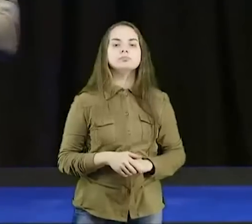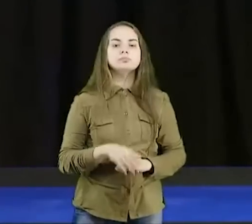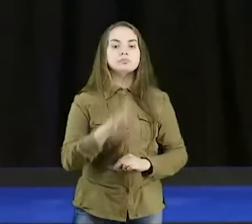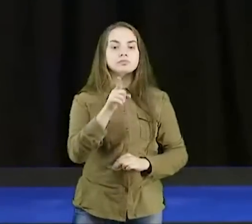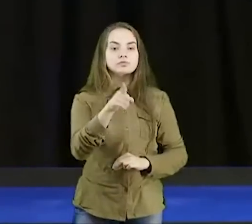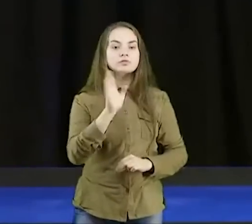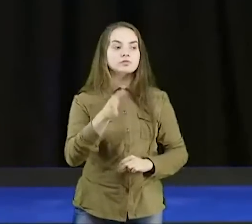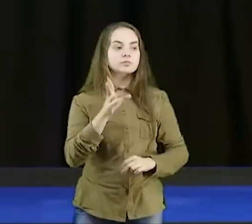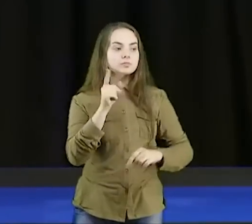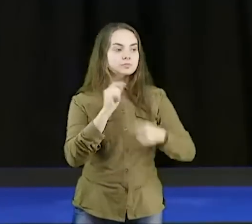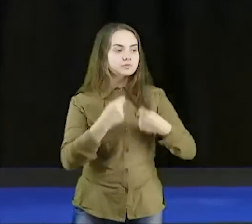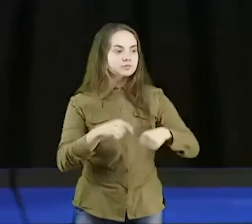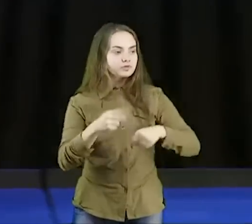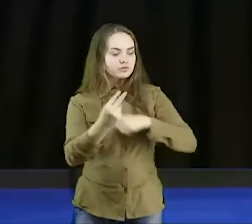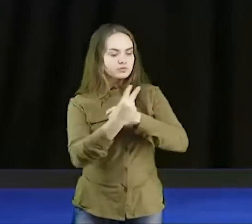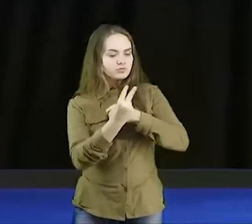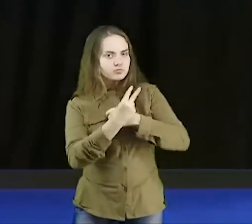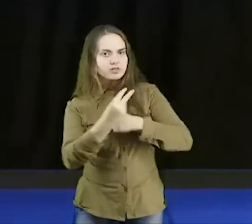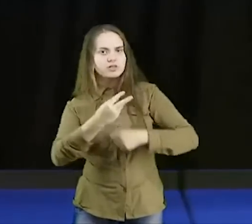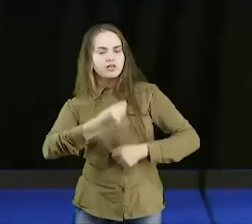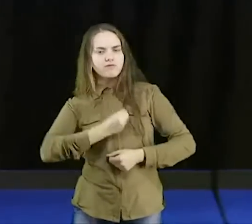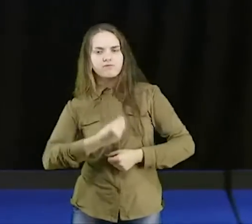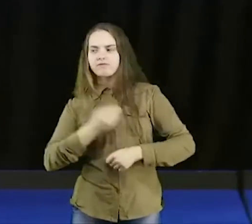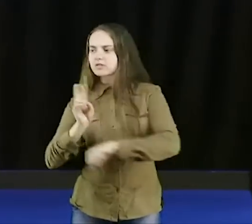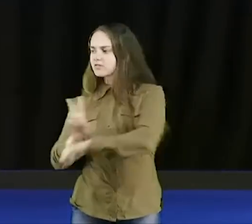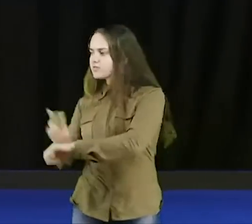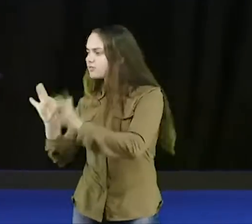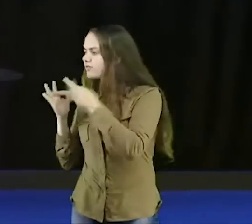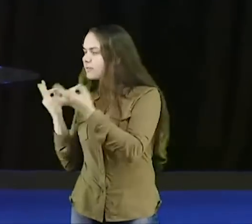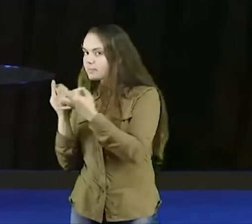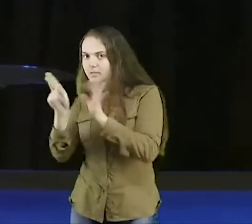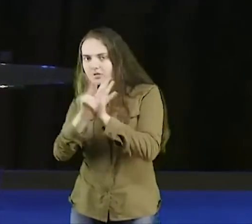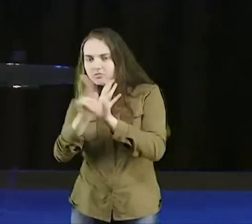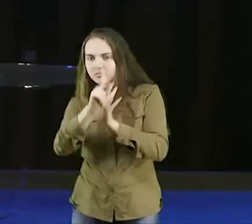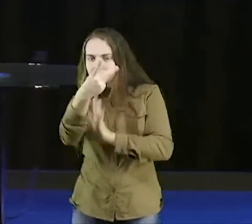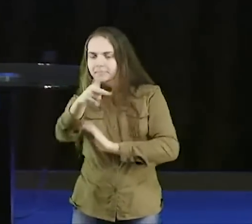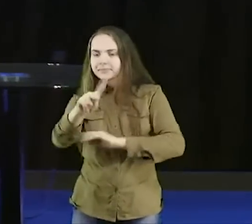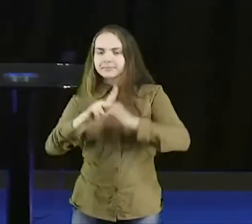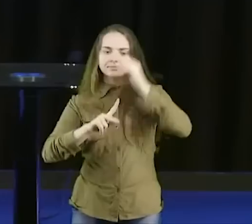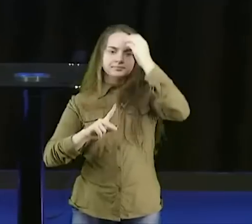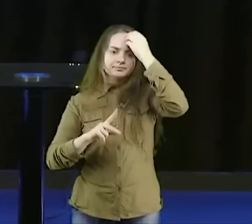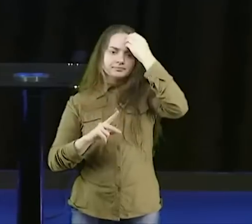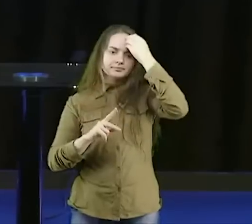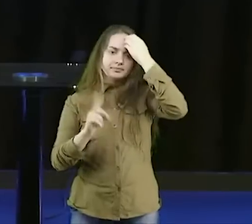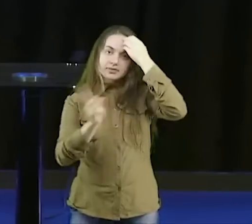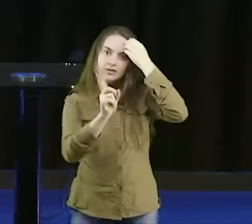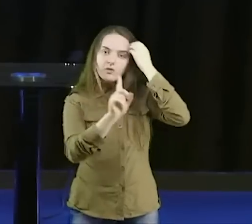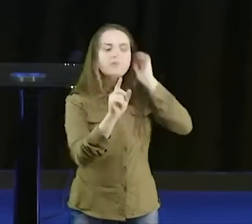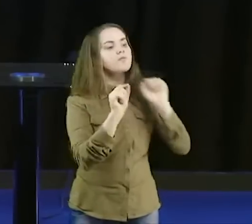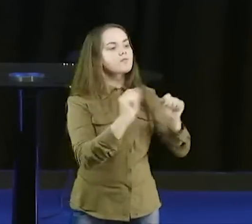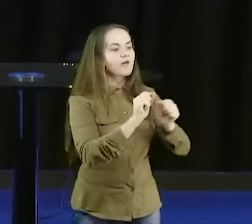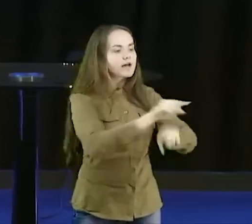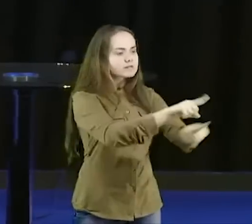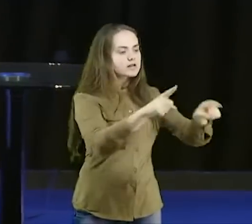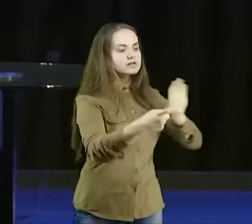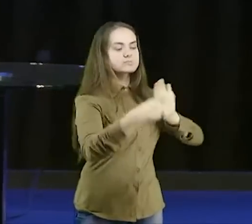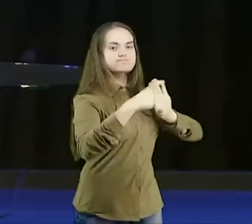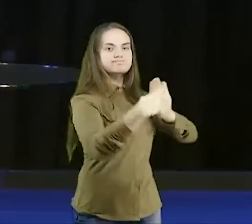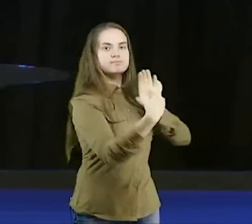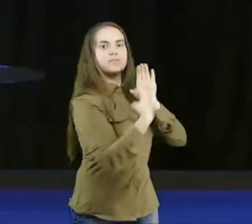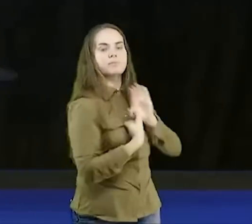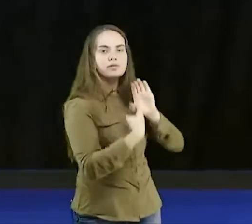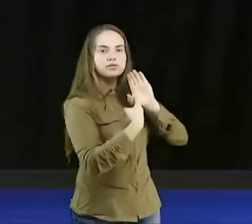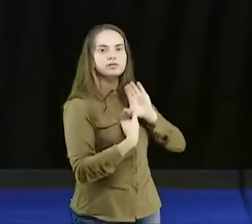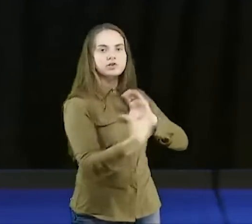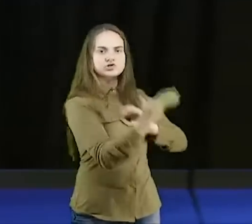já tem que cuidar da sua vida, sua família, da sua esposa, dos seus filhos, do ministério que Deus te deu, e tem gente que vai querer, que você